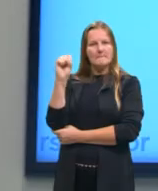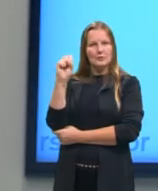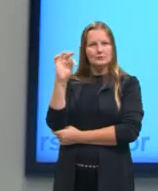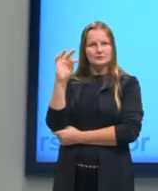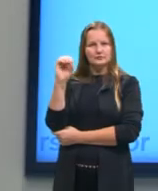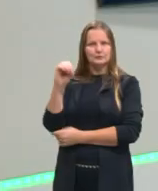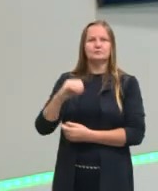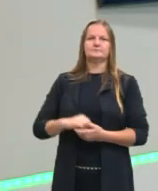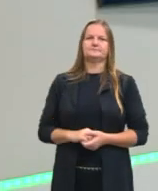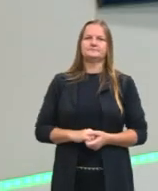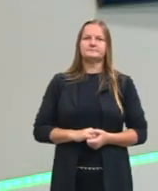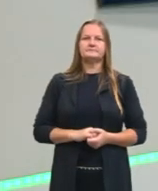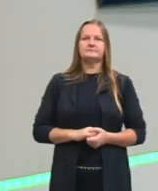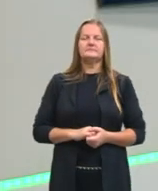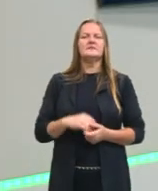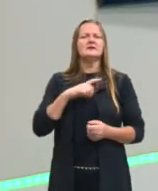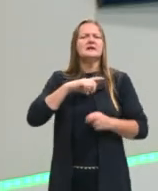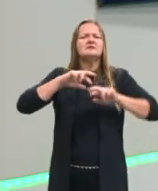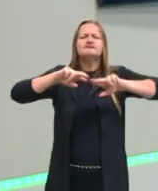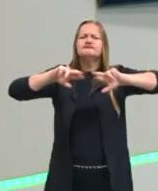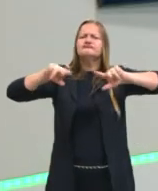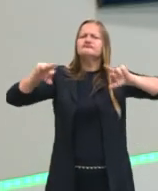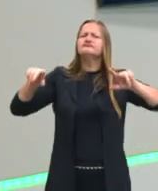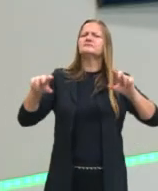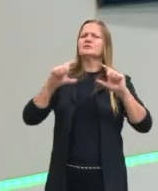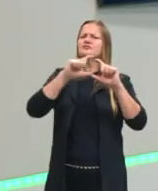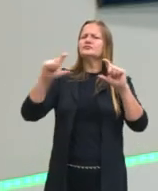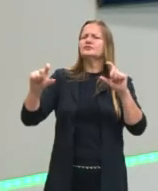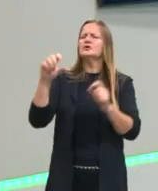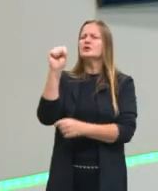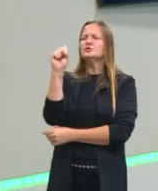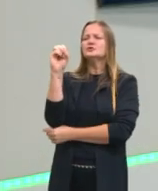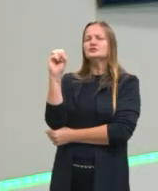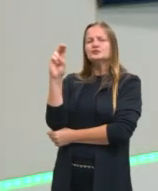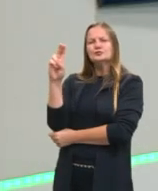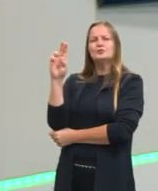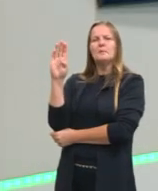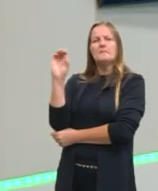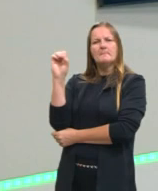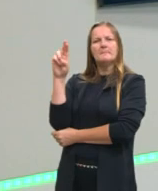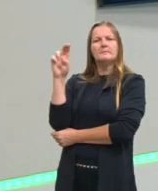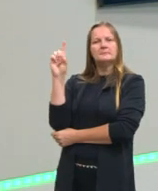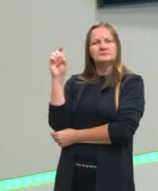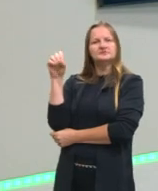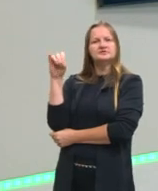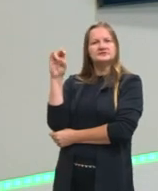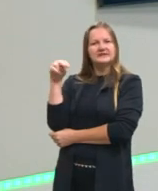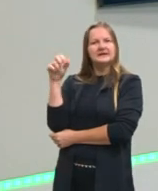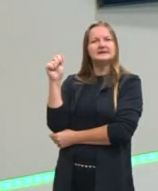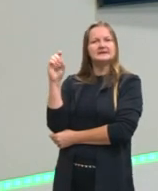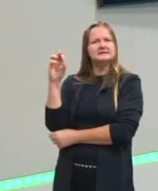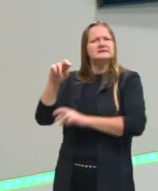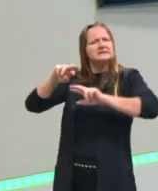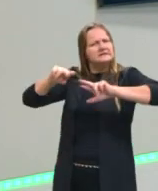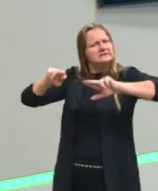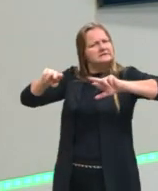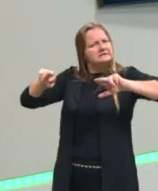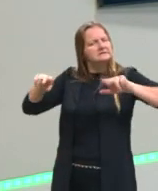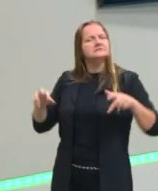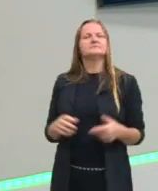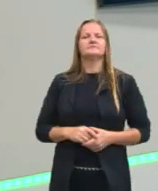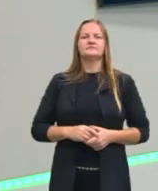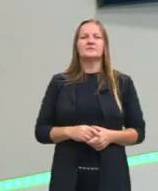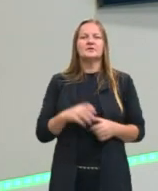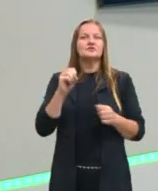nas nossas orações subordinadas, as nossas orações coordenadas. Aqui eu não vou mais olhar só o que é o sujeito da